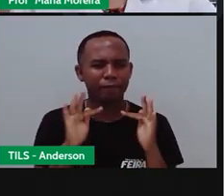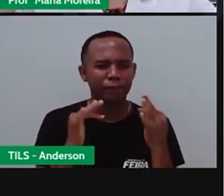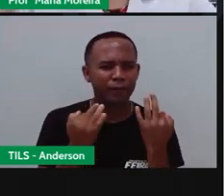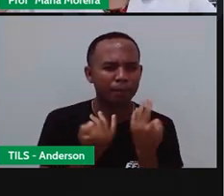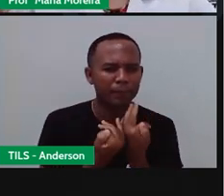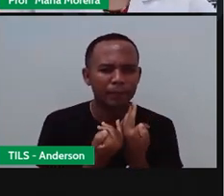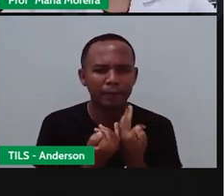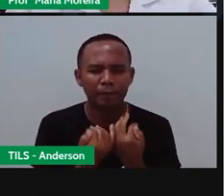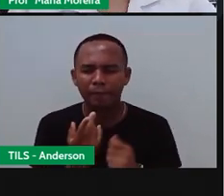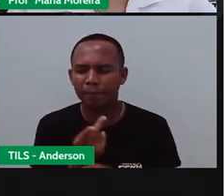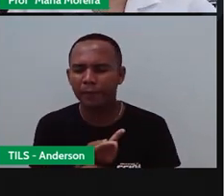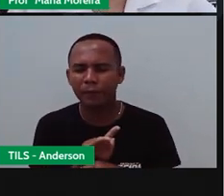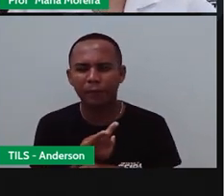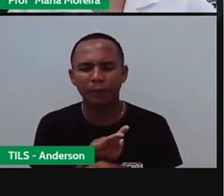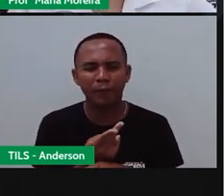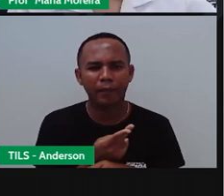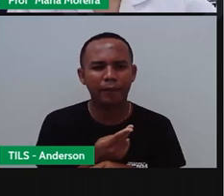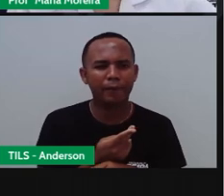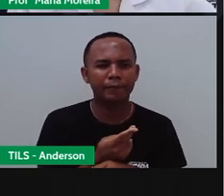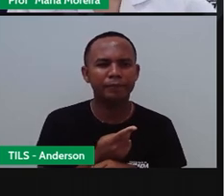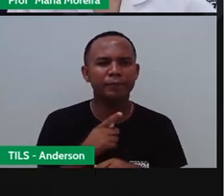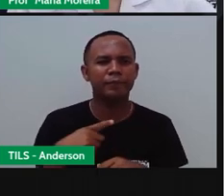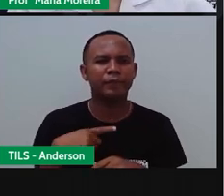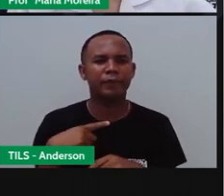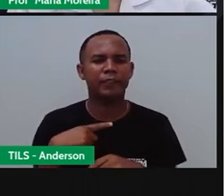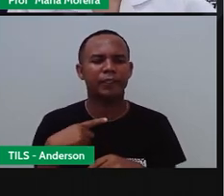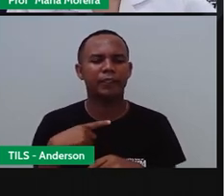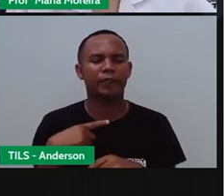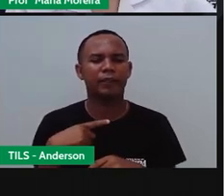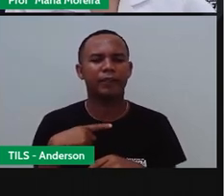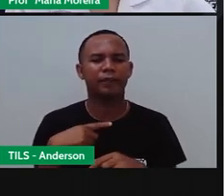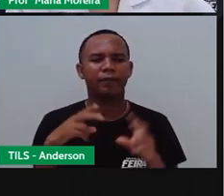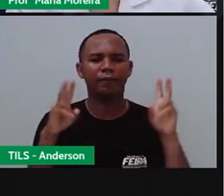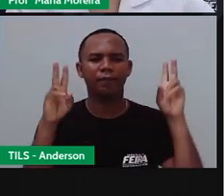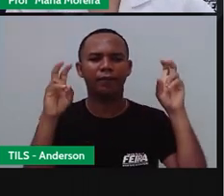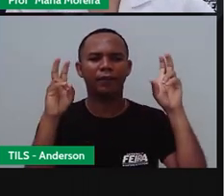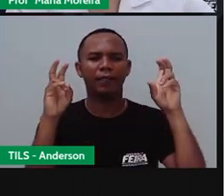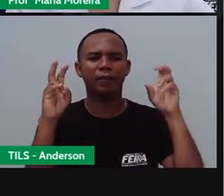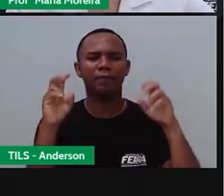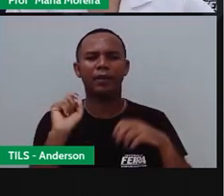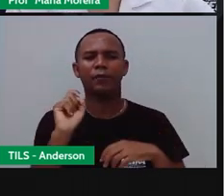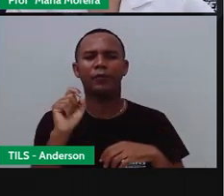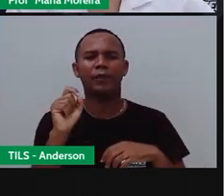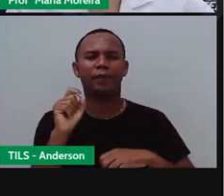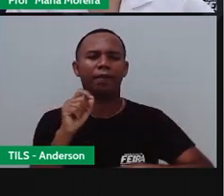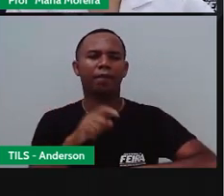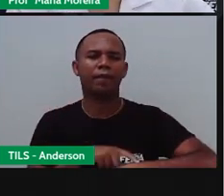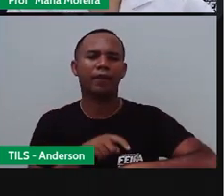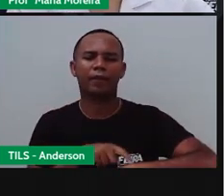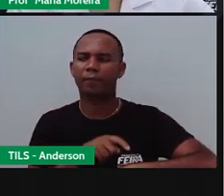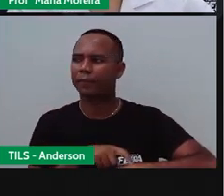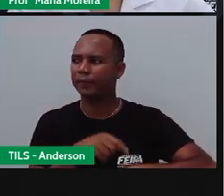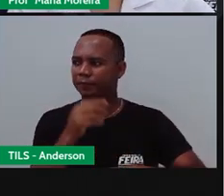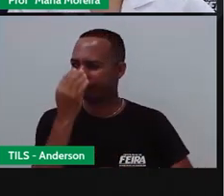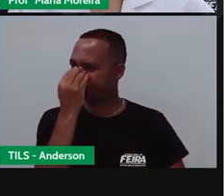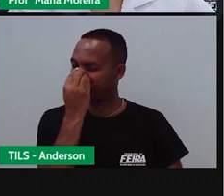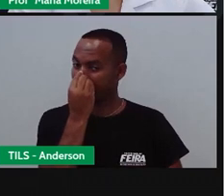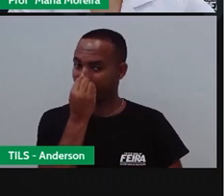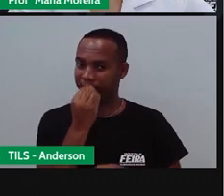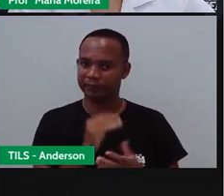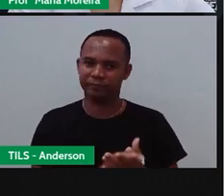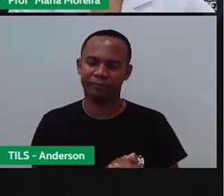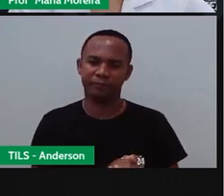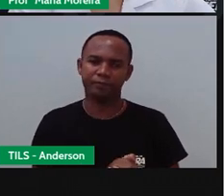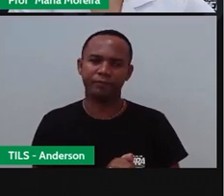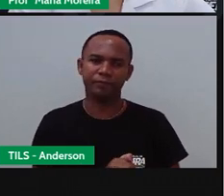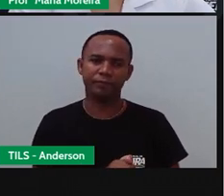Ditados populares Que tem o quê? Como tema O Tempo A Pró